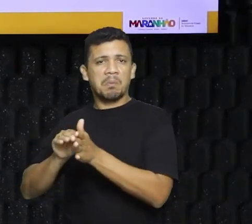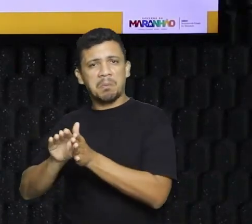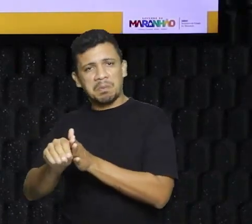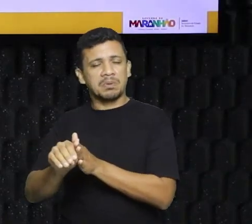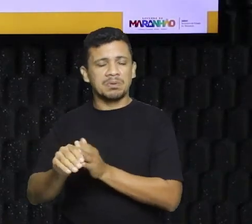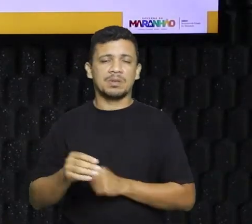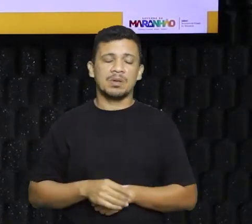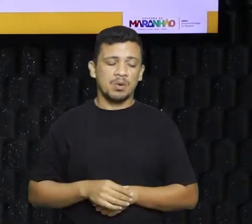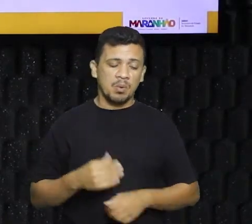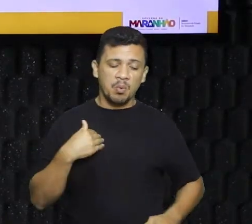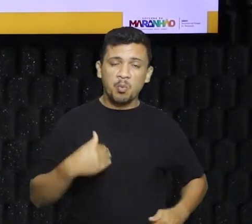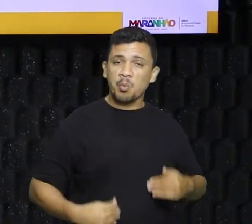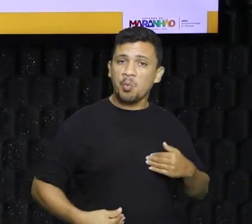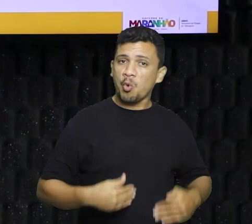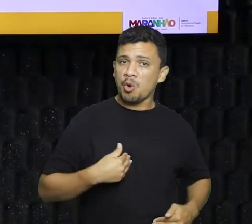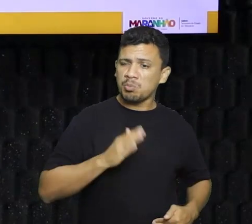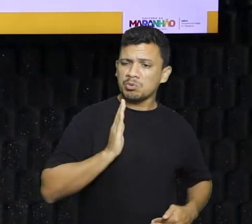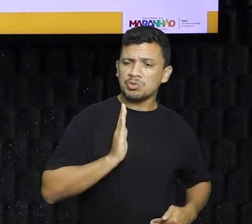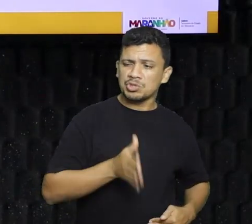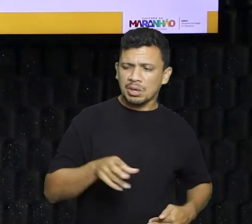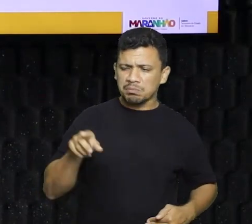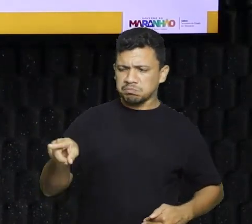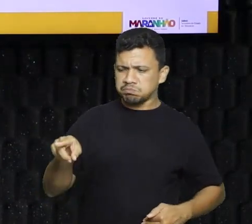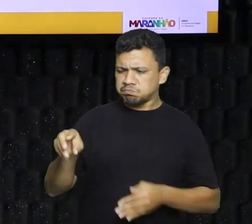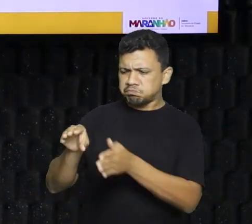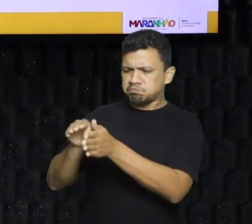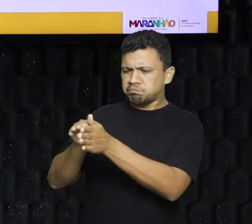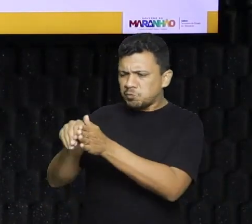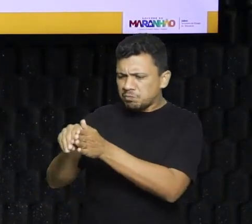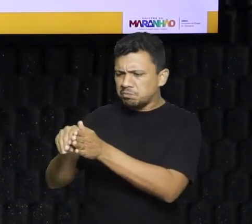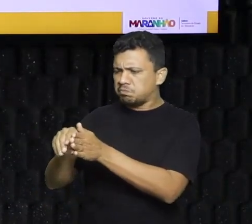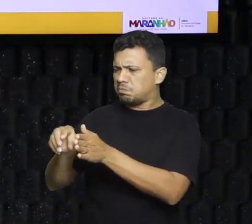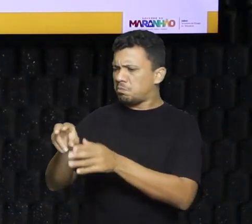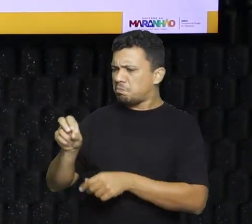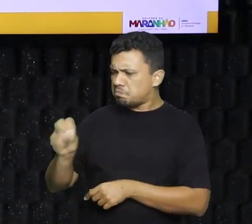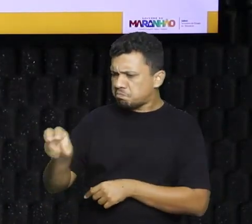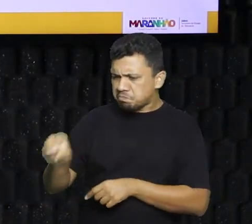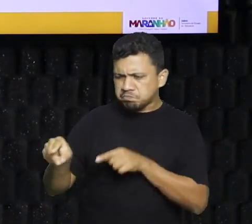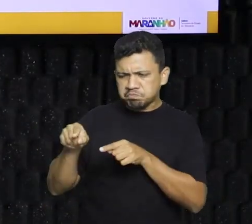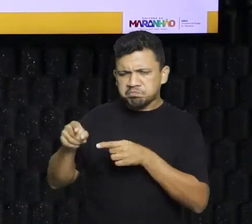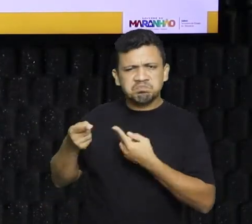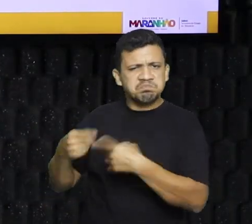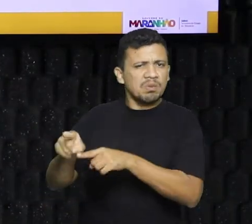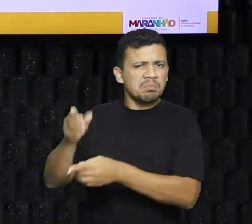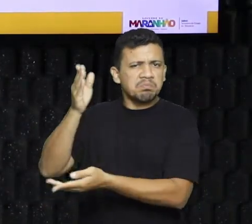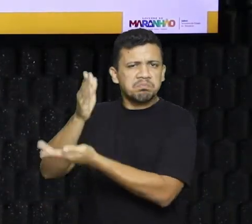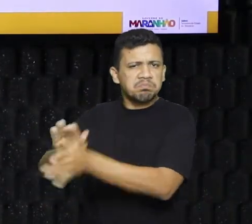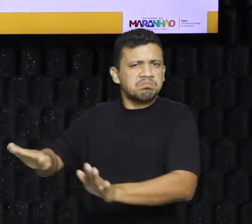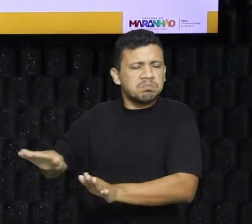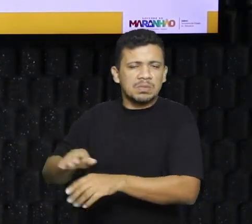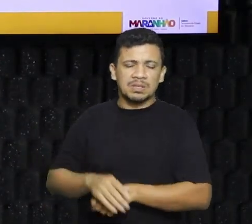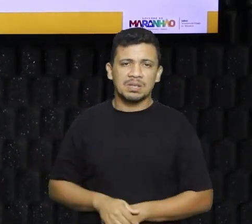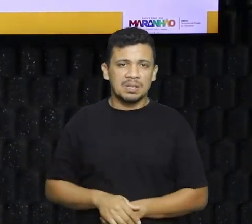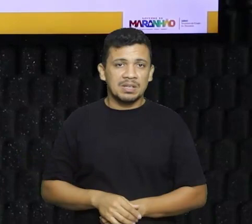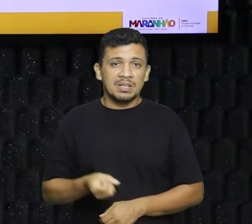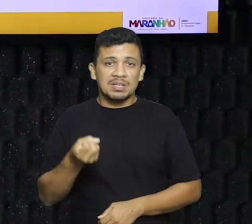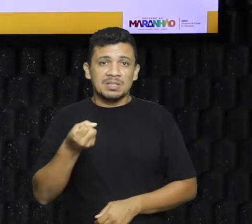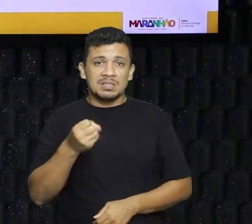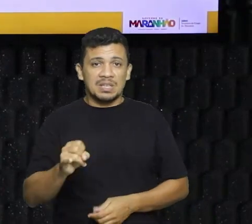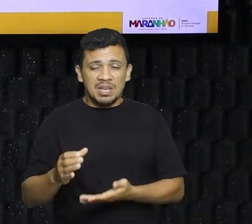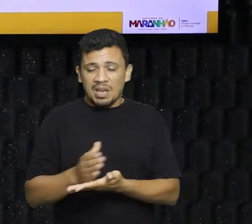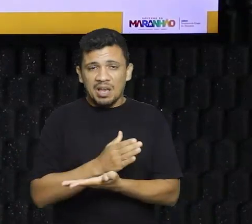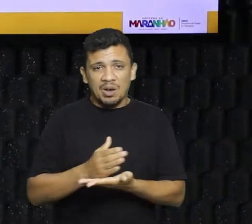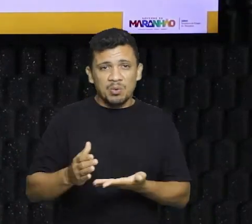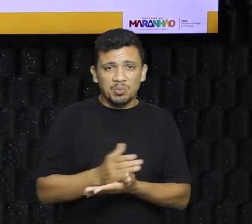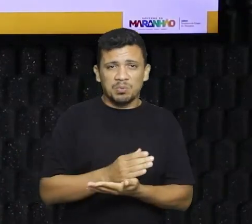destruir qualquer agente externo. Ele não aceita receber nenhum tipo de agente externo. Se algum agente